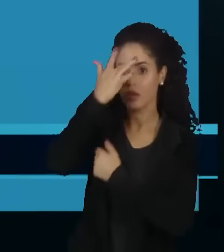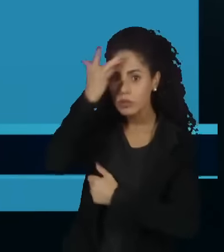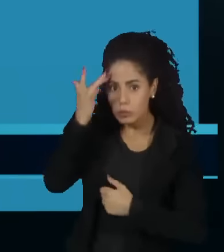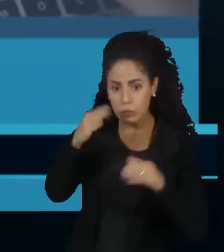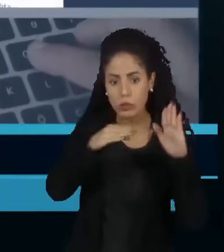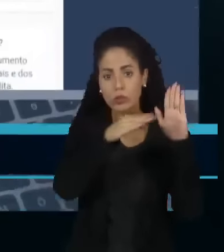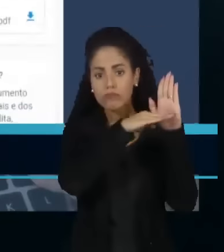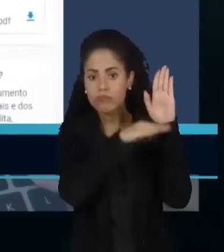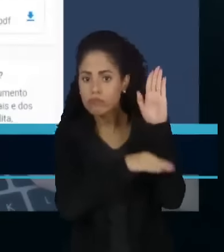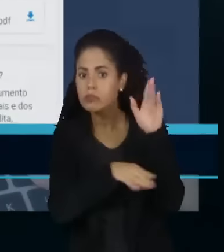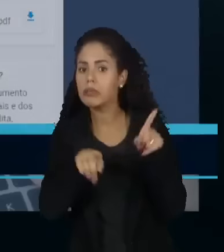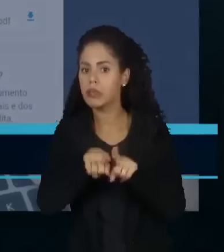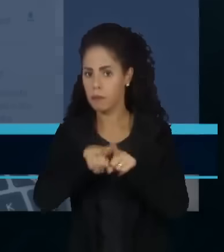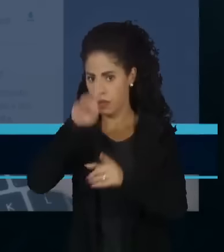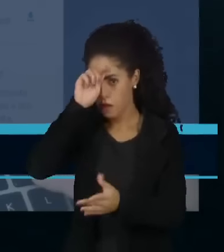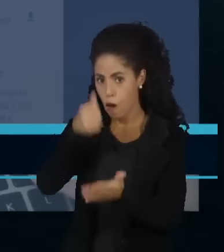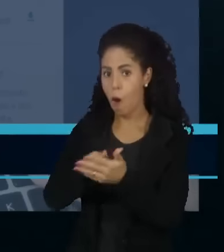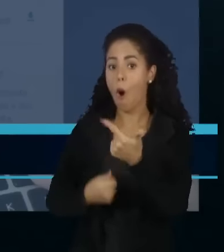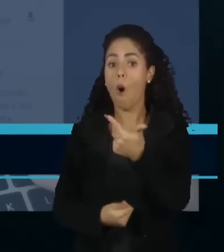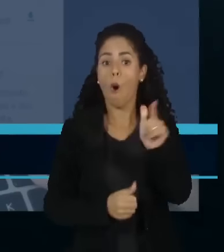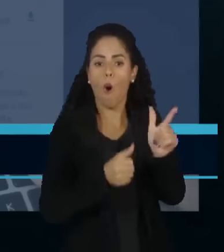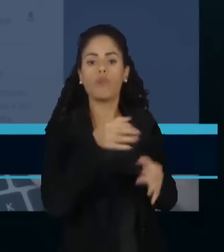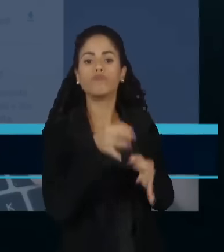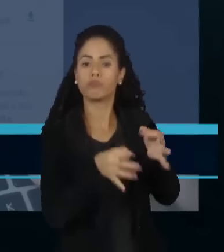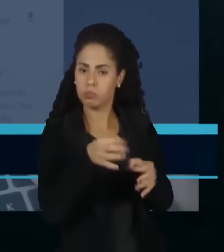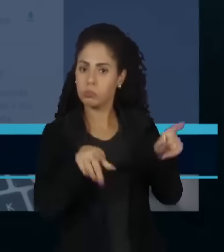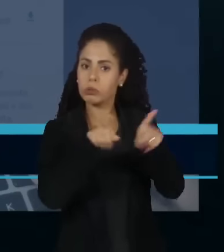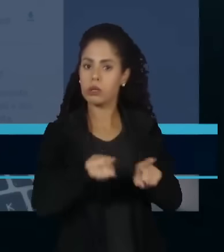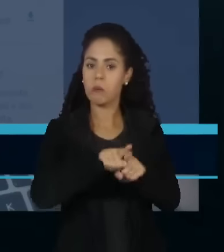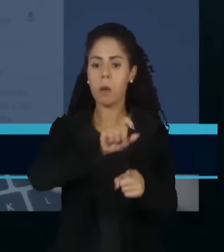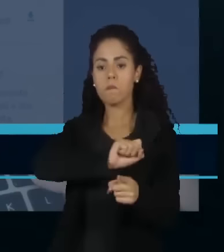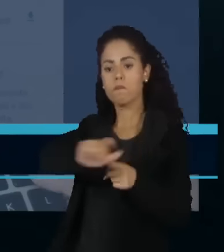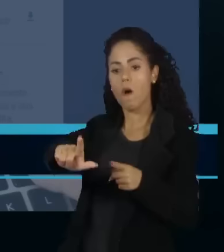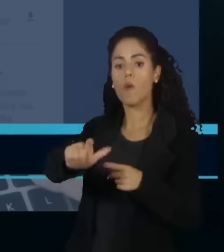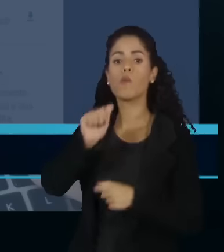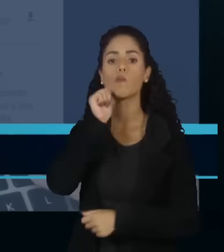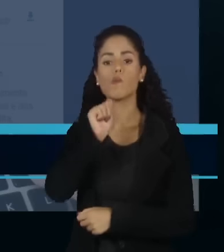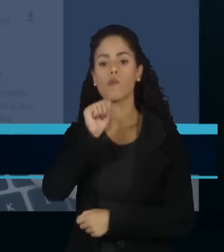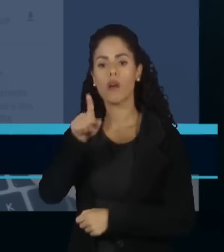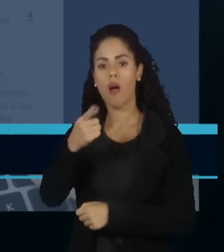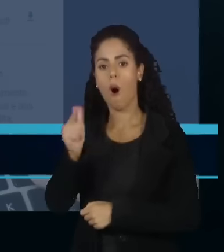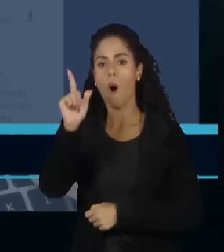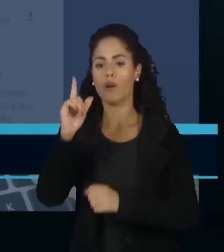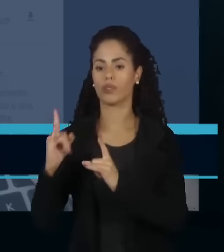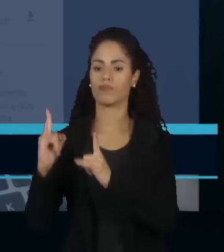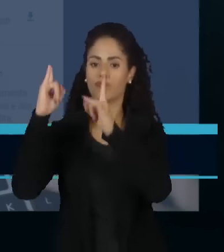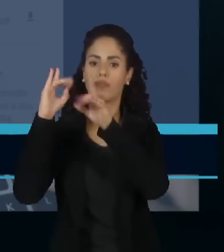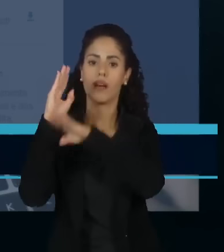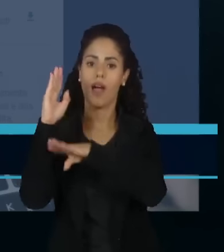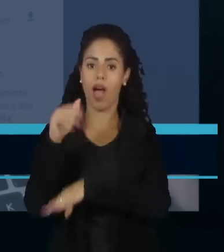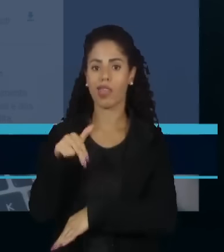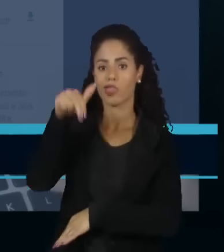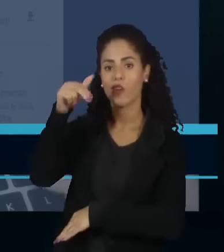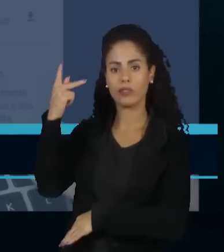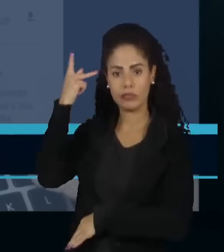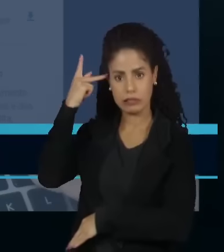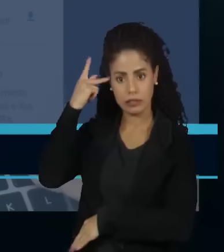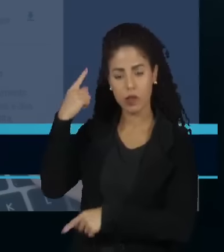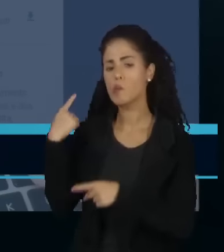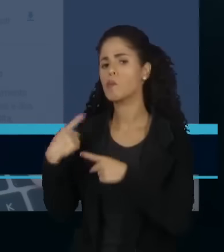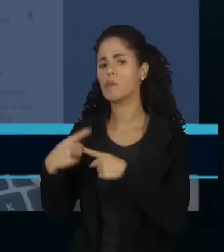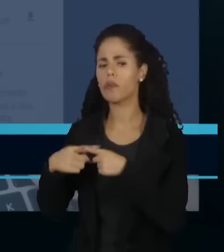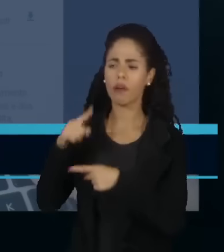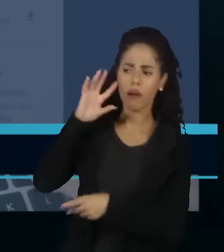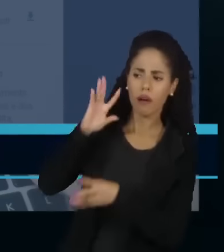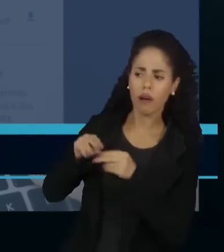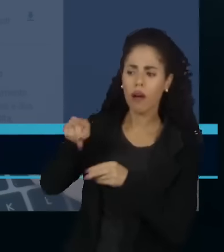Em decisão parecida, outro juiz mandou expulsar uma moradora de um condomínio na Zona Norte de São Paulo porque entendeu